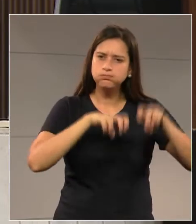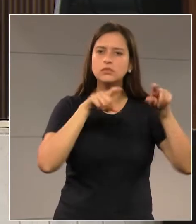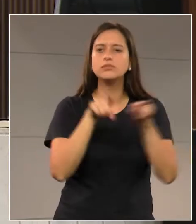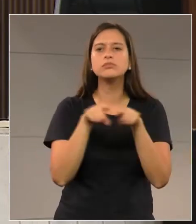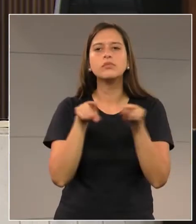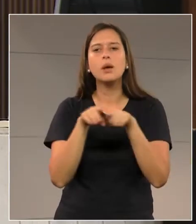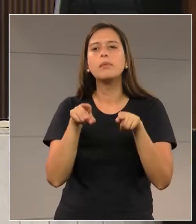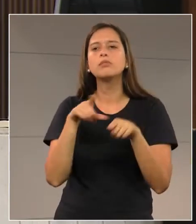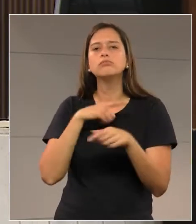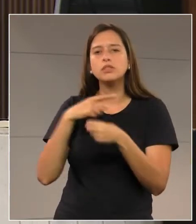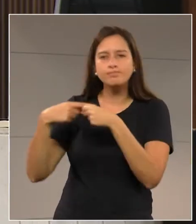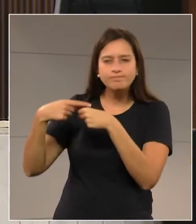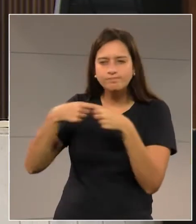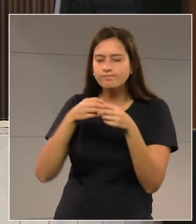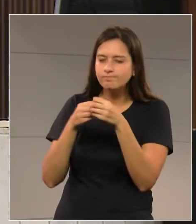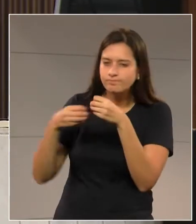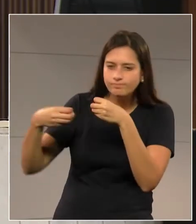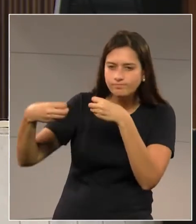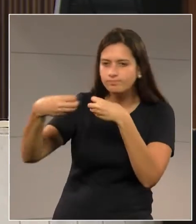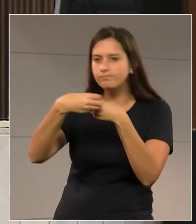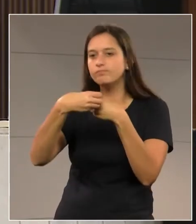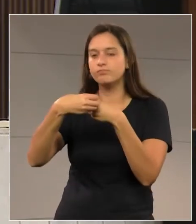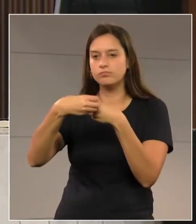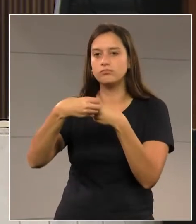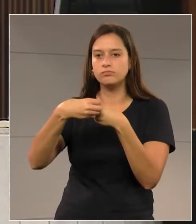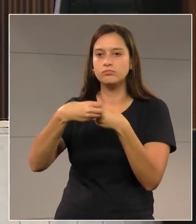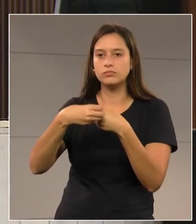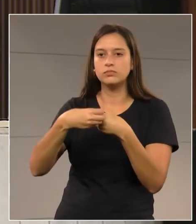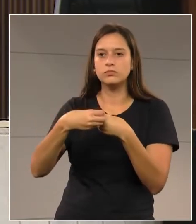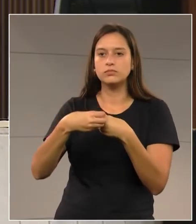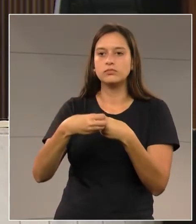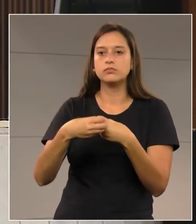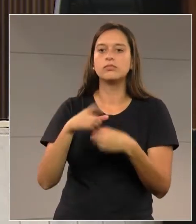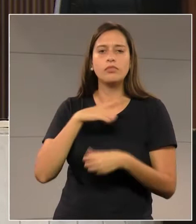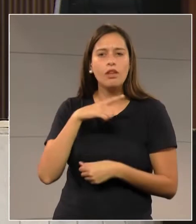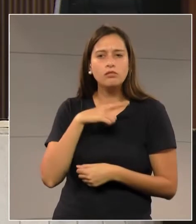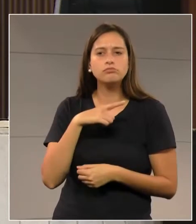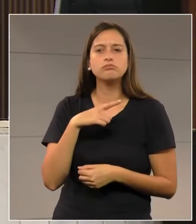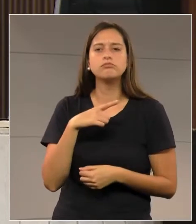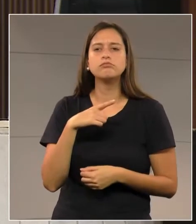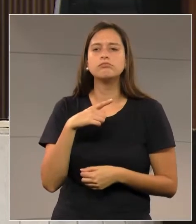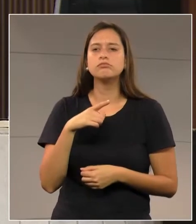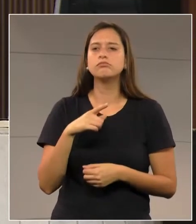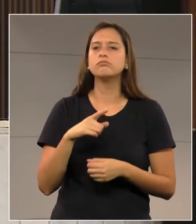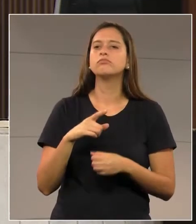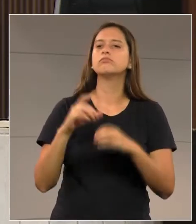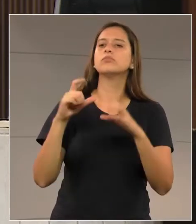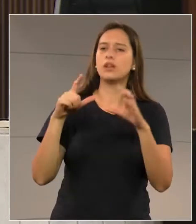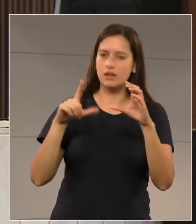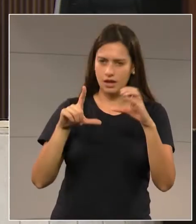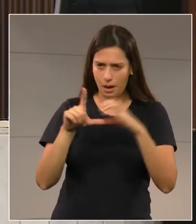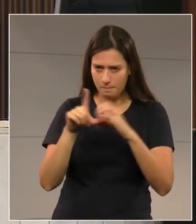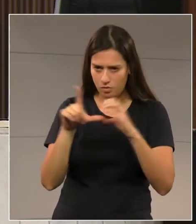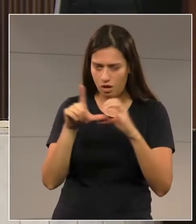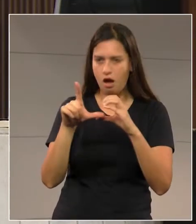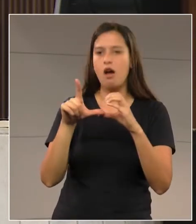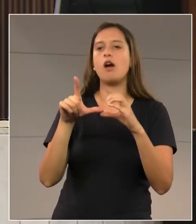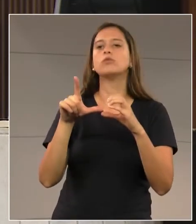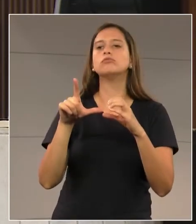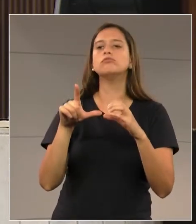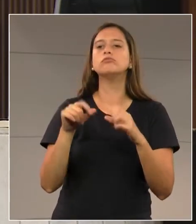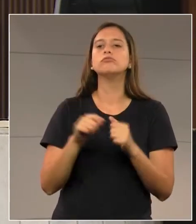próximos, como Antônio Olinto, aqui em Campo Largo, São Mateus, Palmeiras, Teixeira Soares.